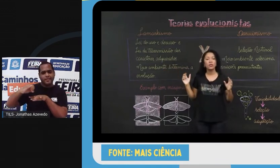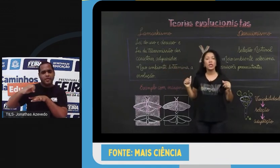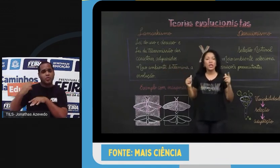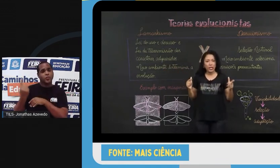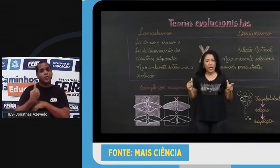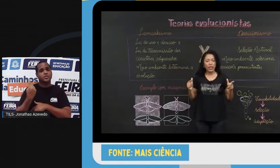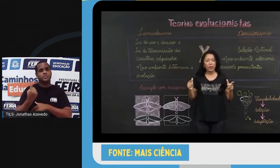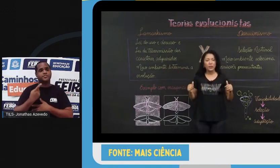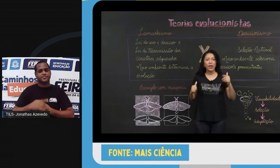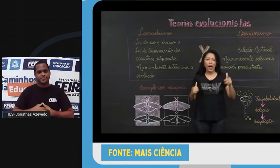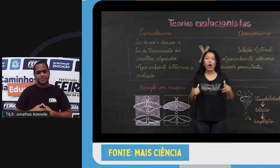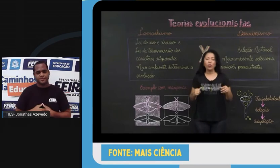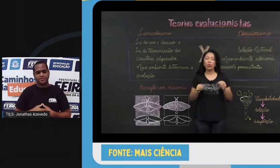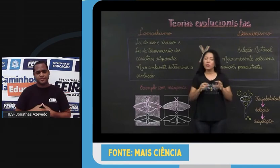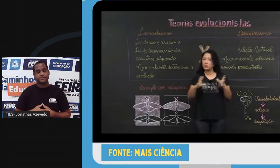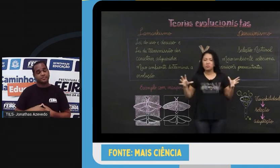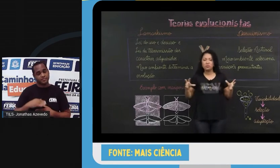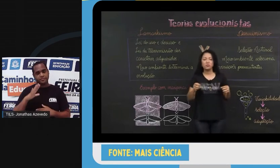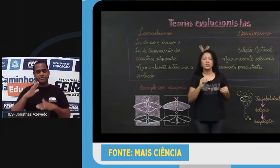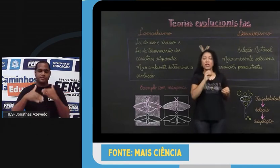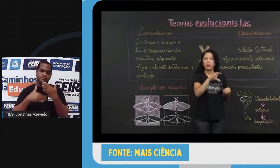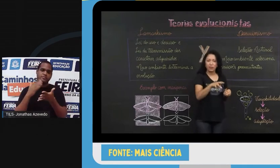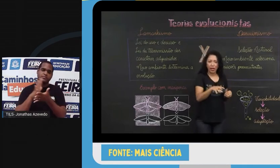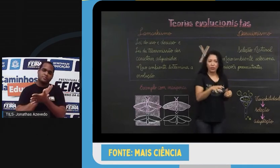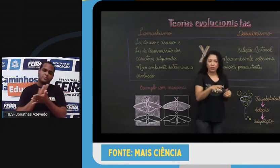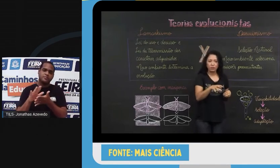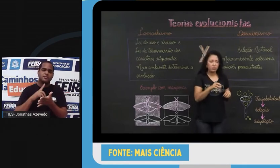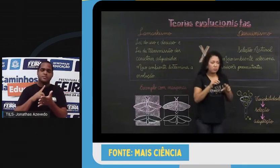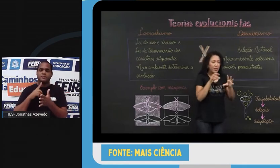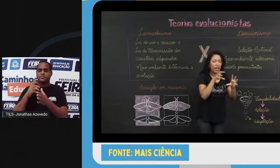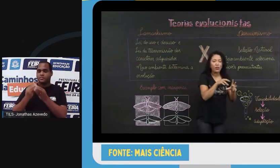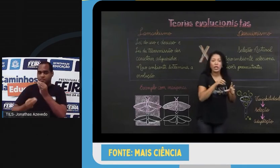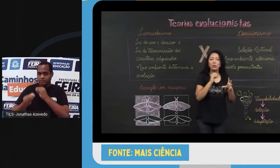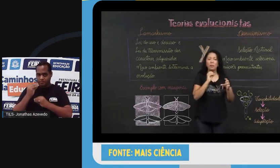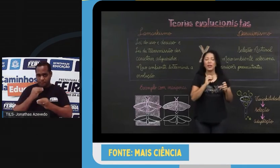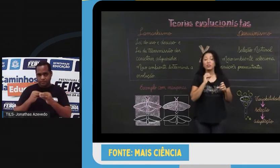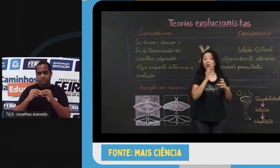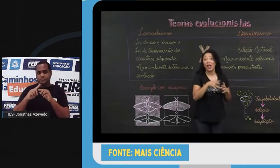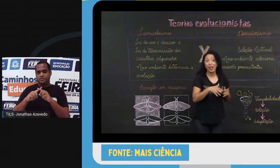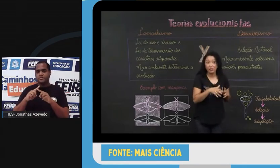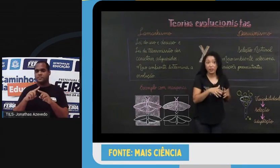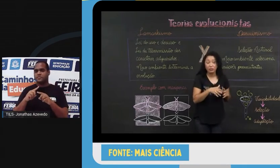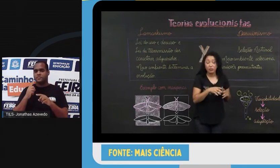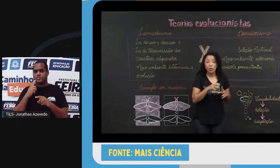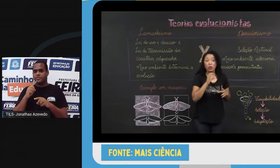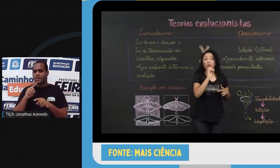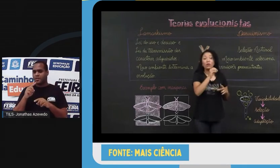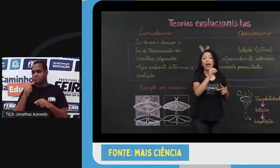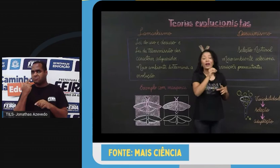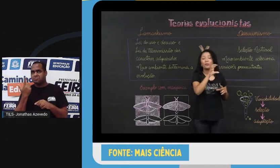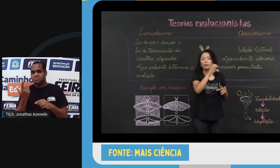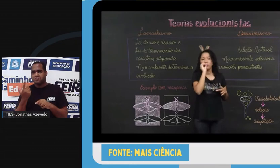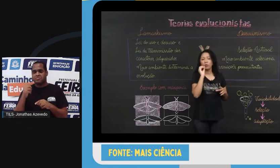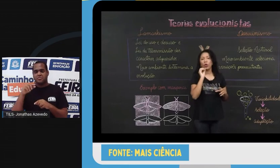isoladas. E aí, algumas se alimentavam, pegavam ali uma presa, uma ave,